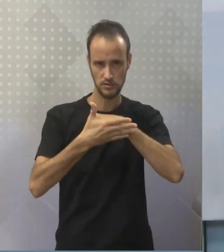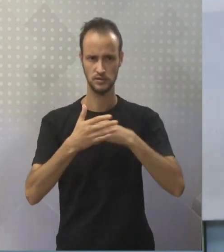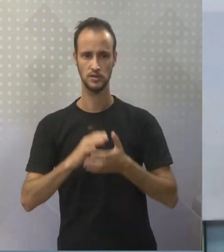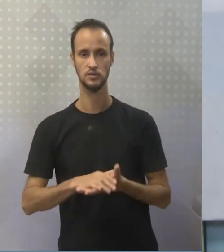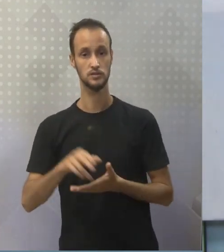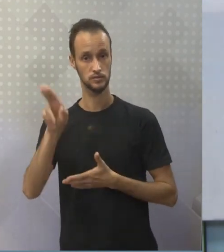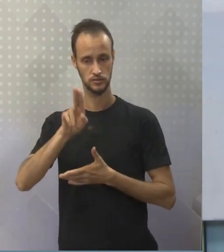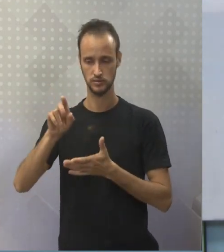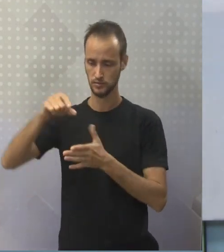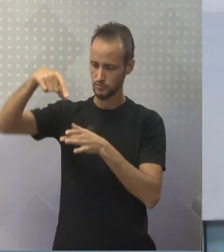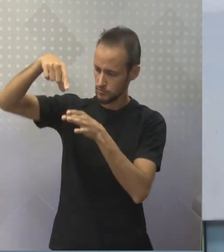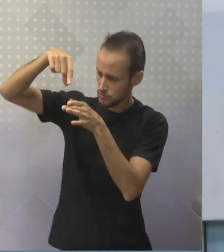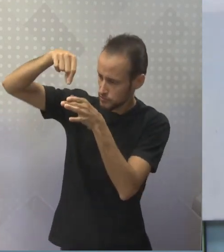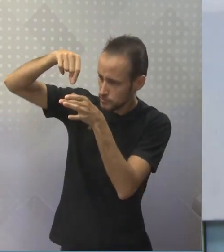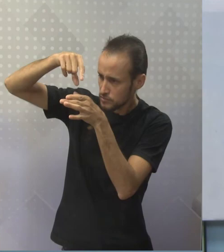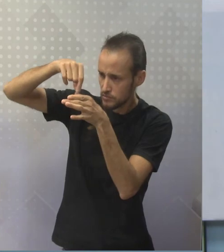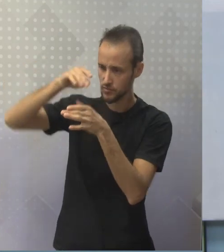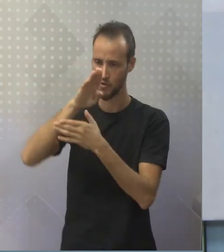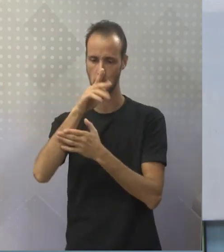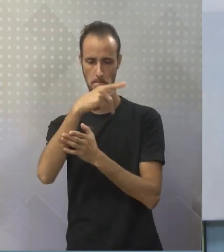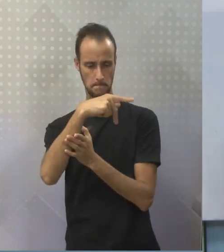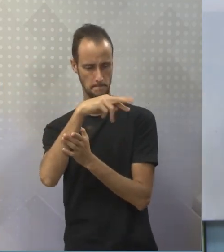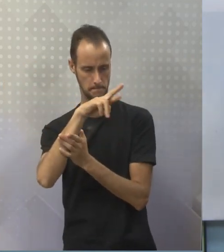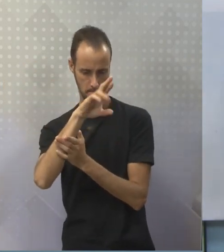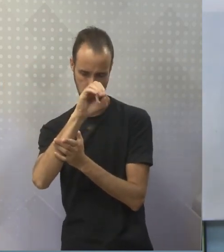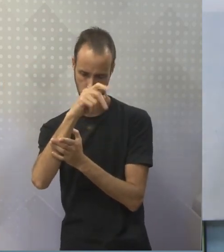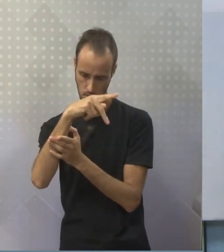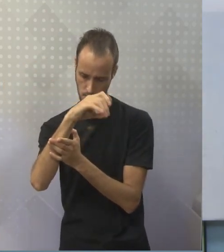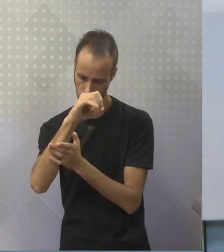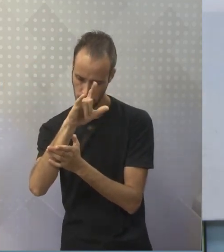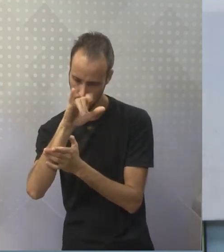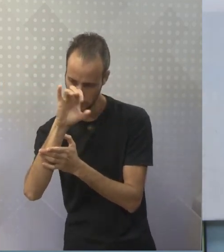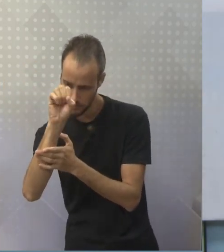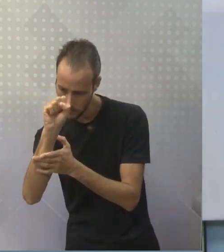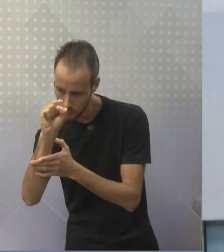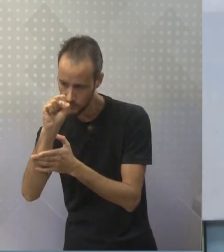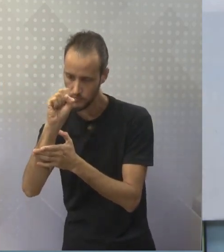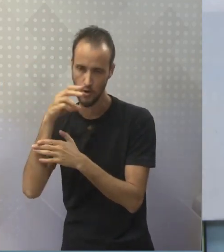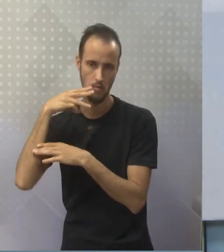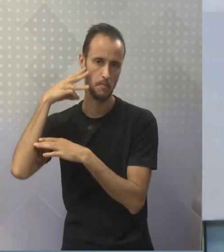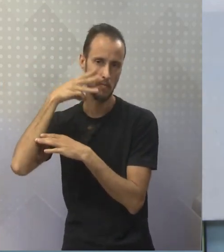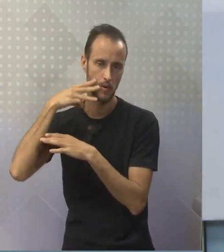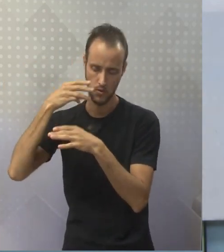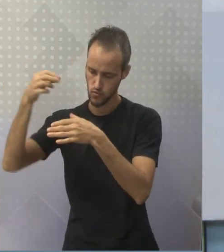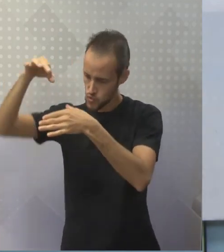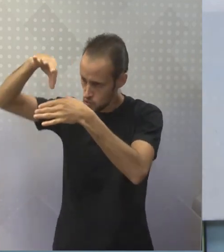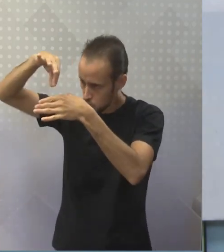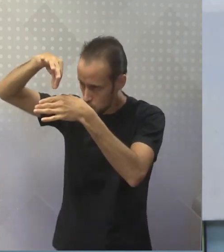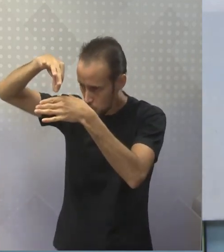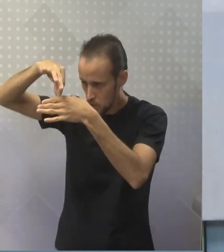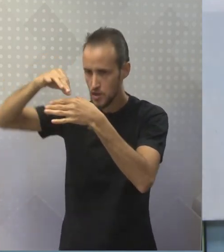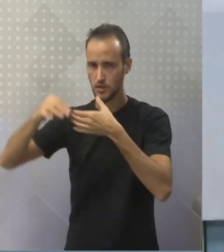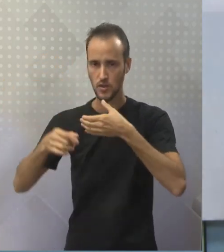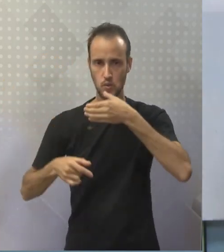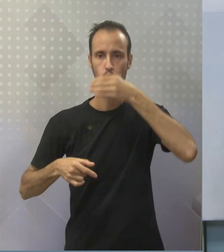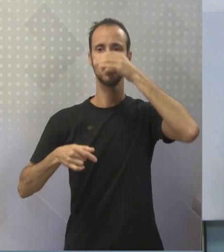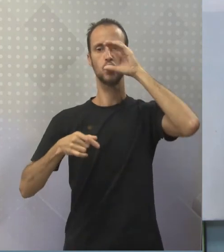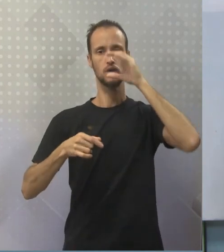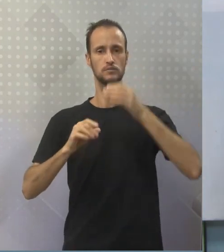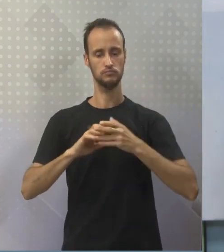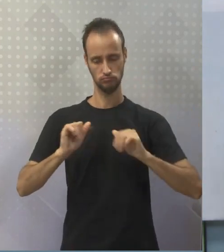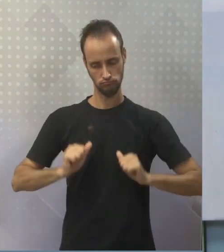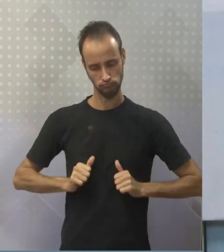Cinco gotas de própolis no seu suco de preferência ou no seu leite certo? aumentar a nossa imunidade imunidade